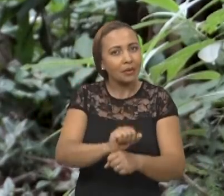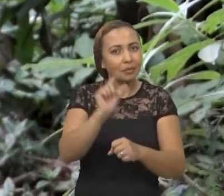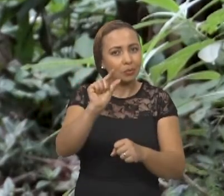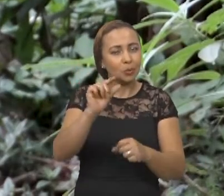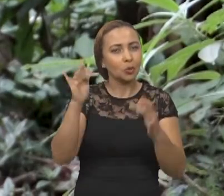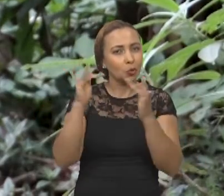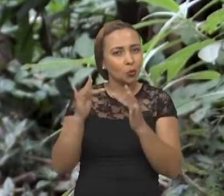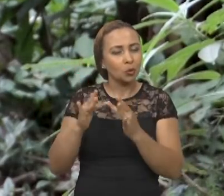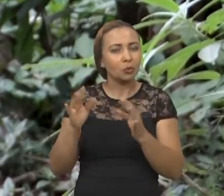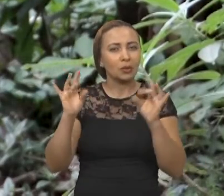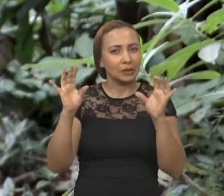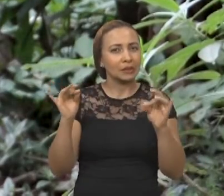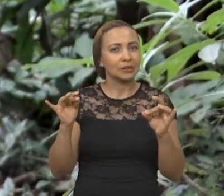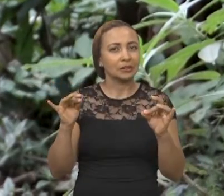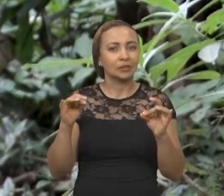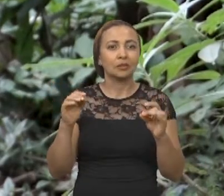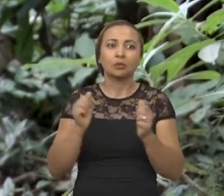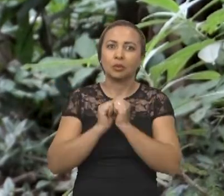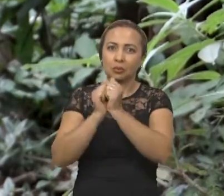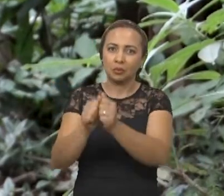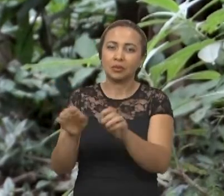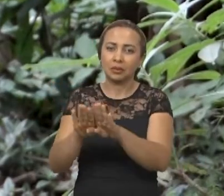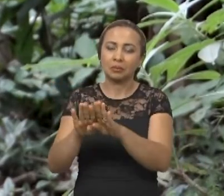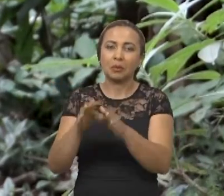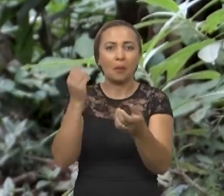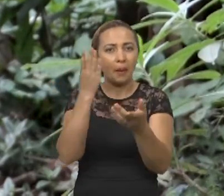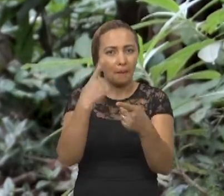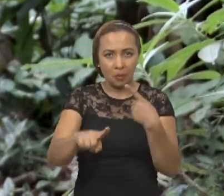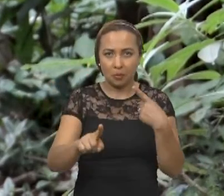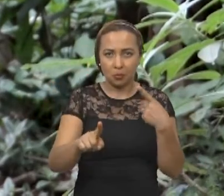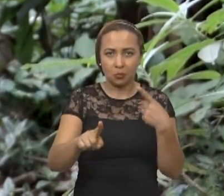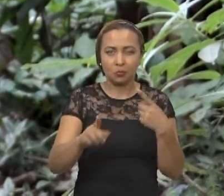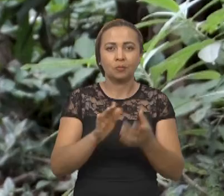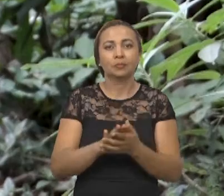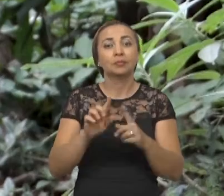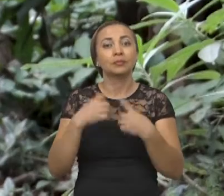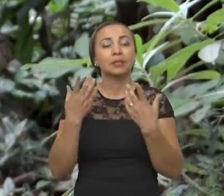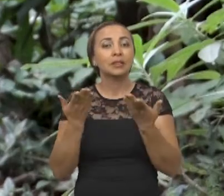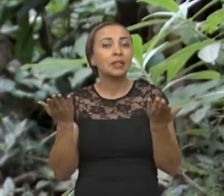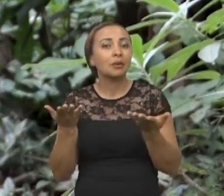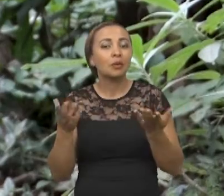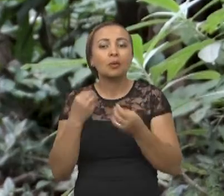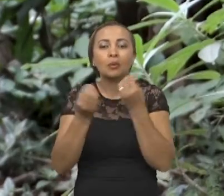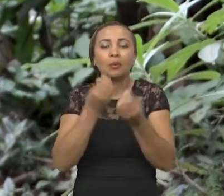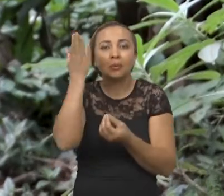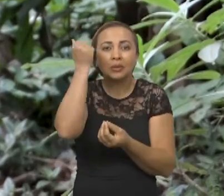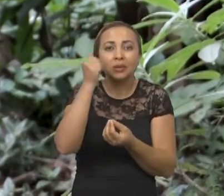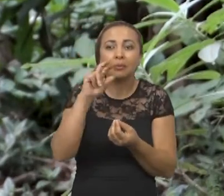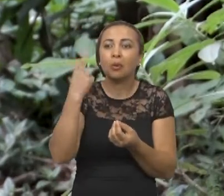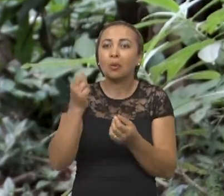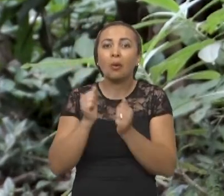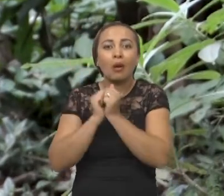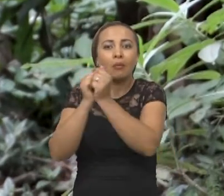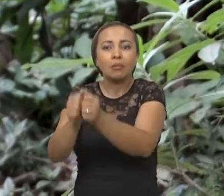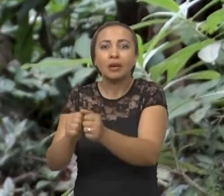controladas. Para frear o risco de contaminação, os acompanhamentos também foram interrompidos. Mas então, como saber